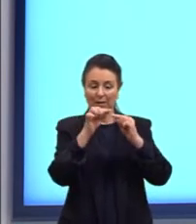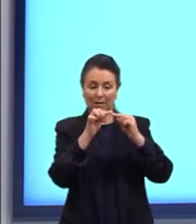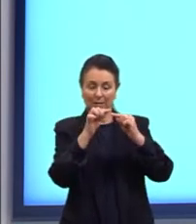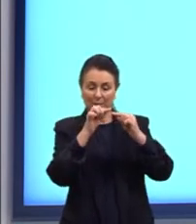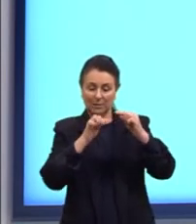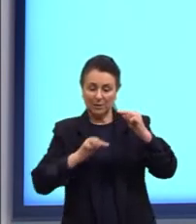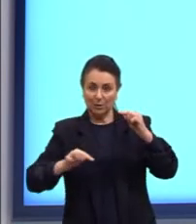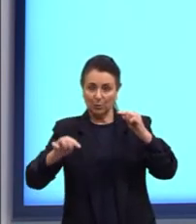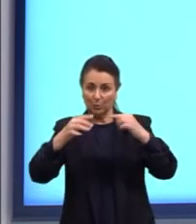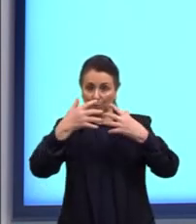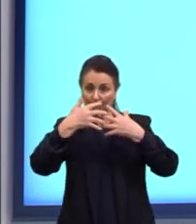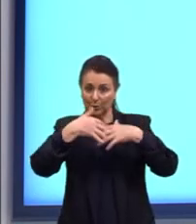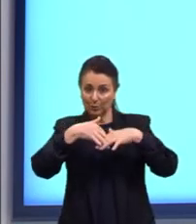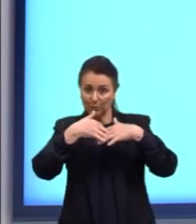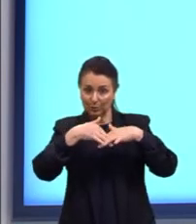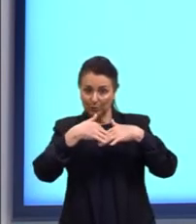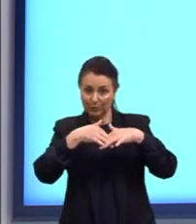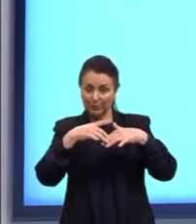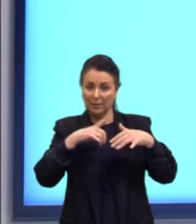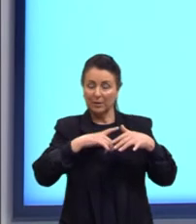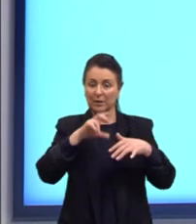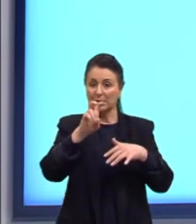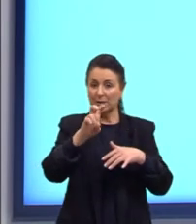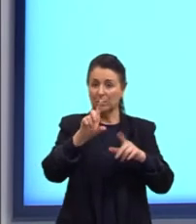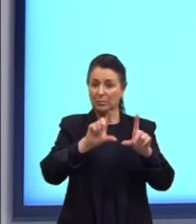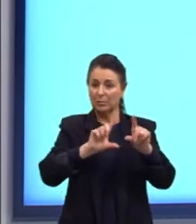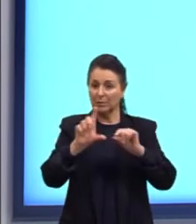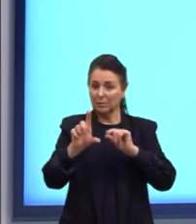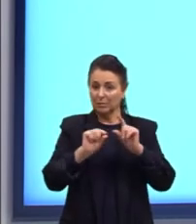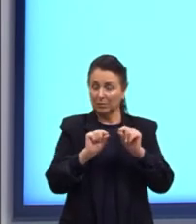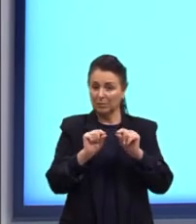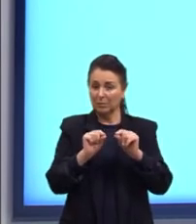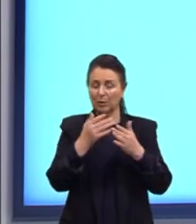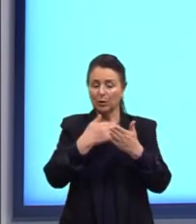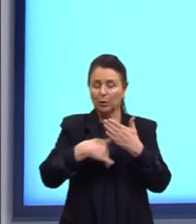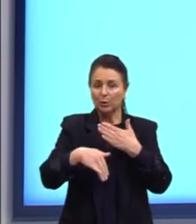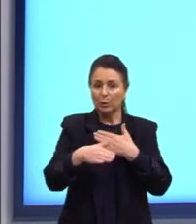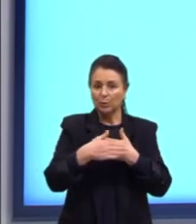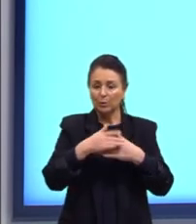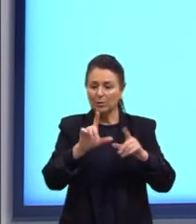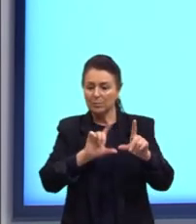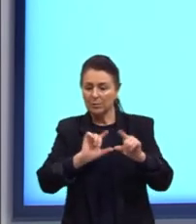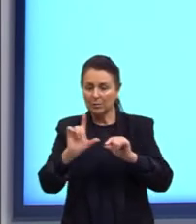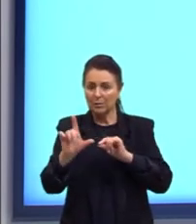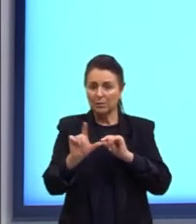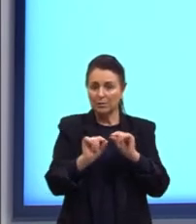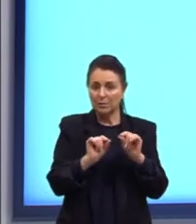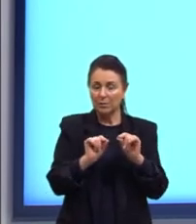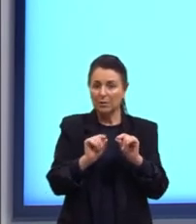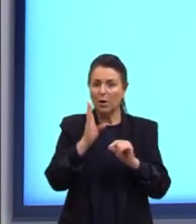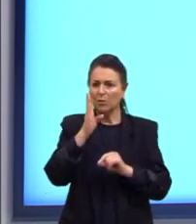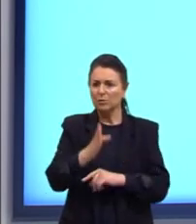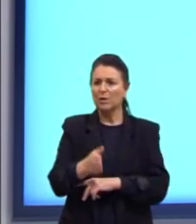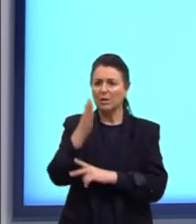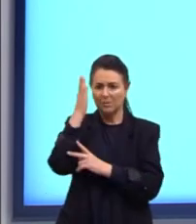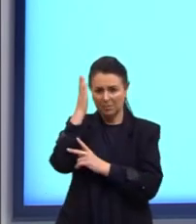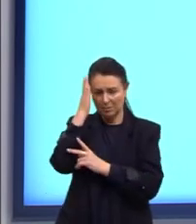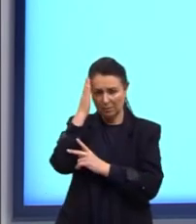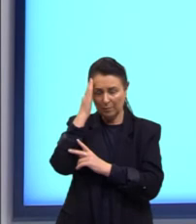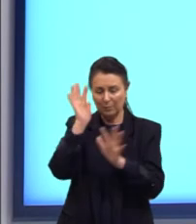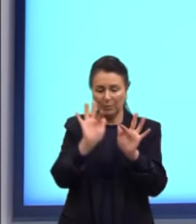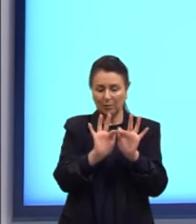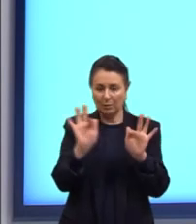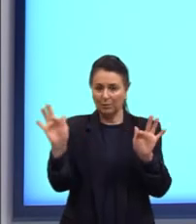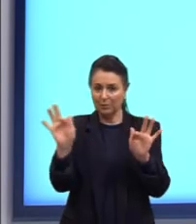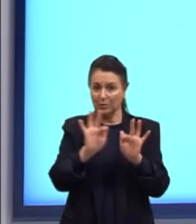do tempo é temos ali cinco alternativas todas essas alternativas então nós já sabemos que é em função